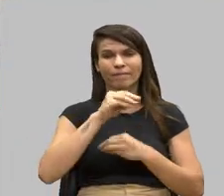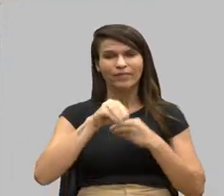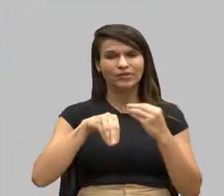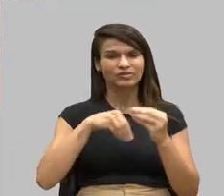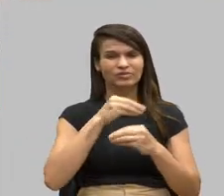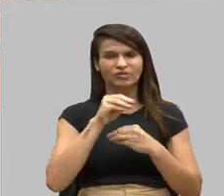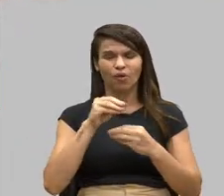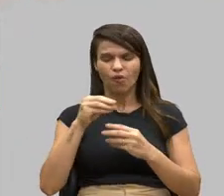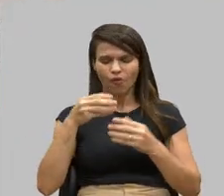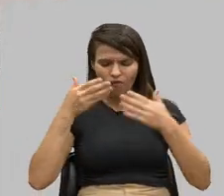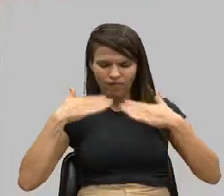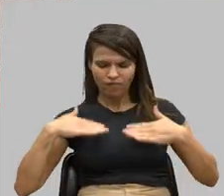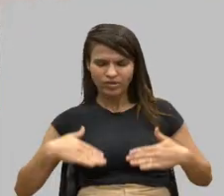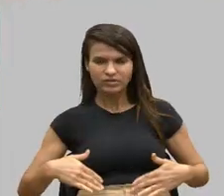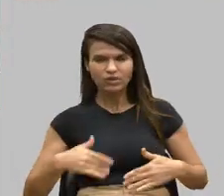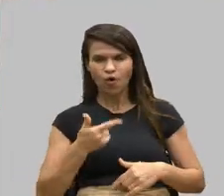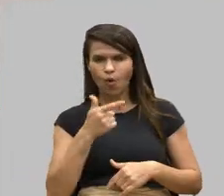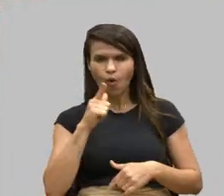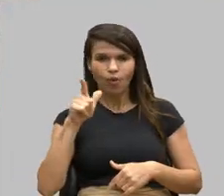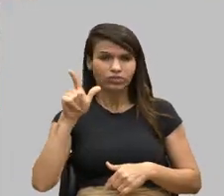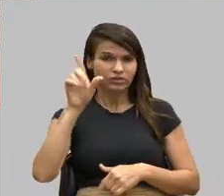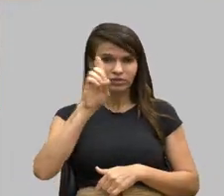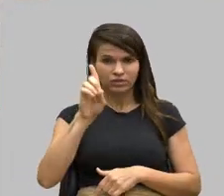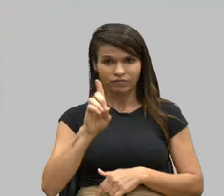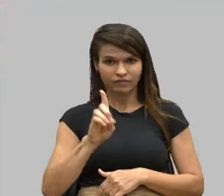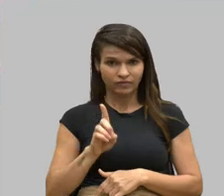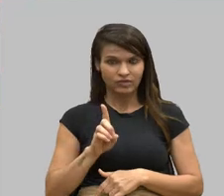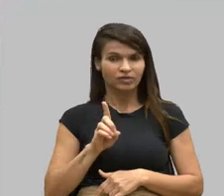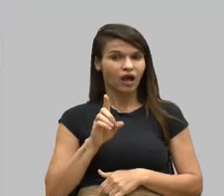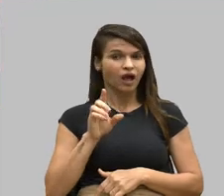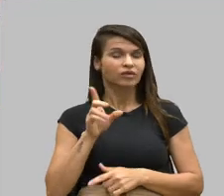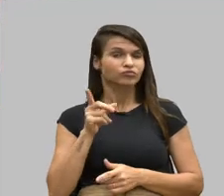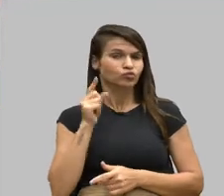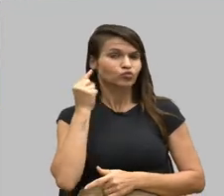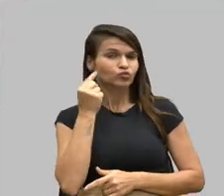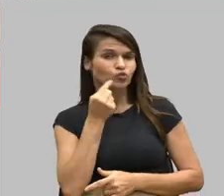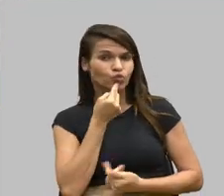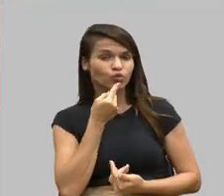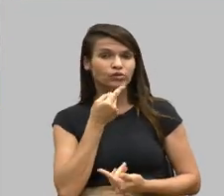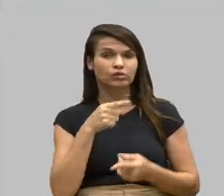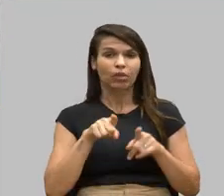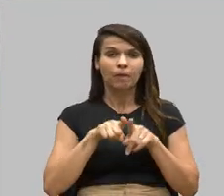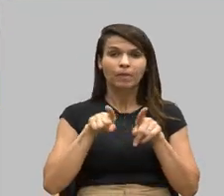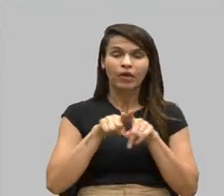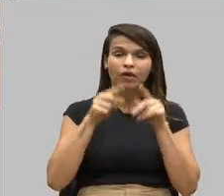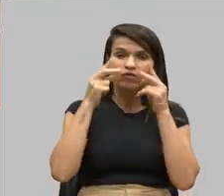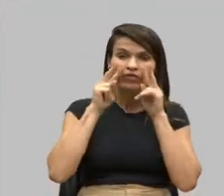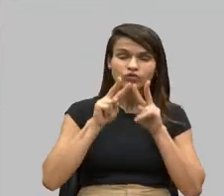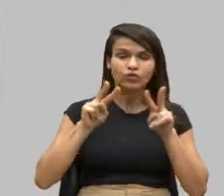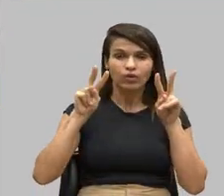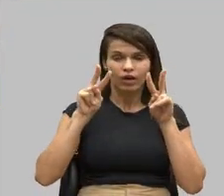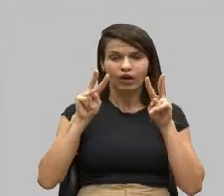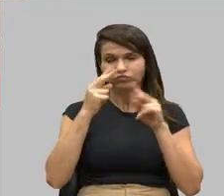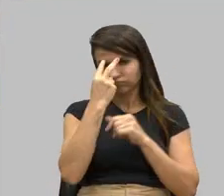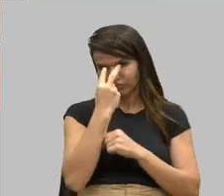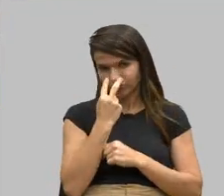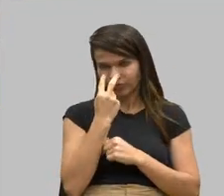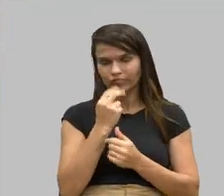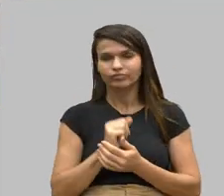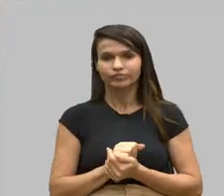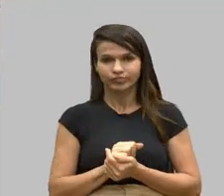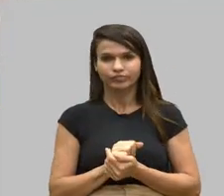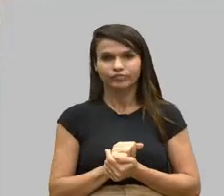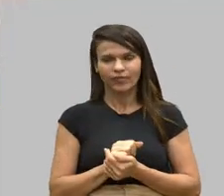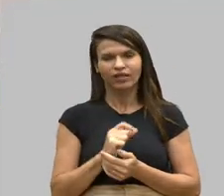físico e outras deficiências auditivas e visual. Porque, então, aí sempre esses têm mais